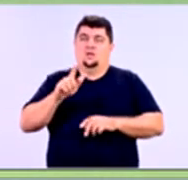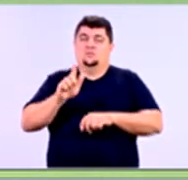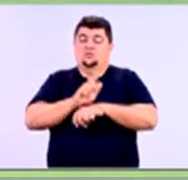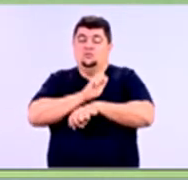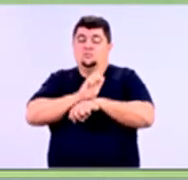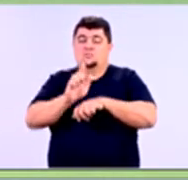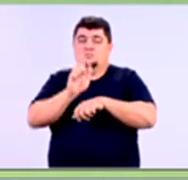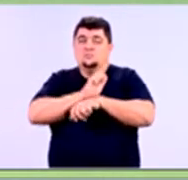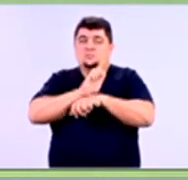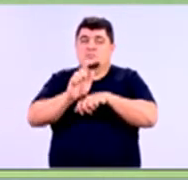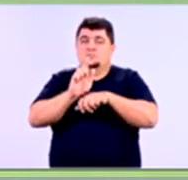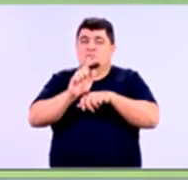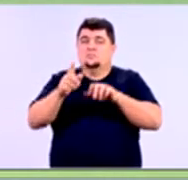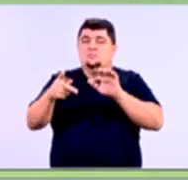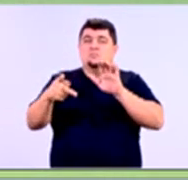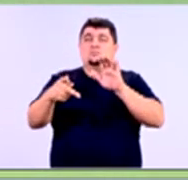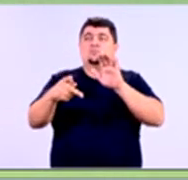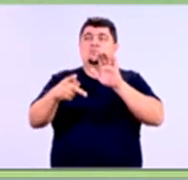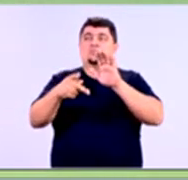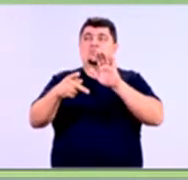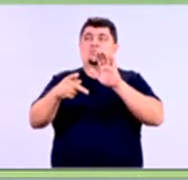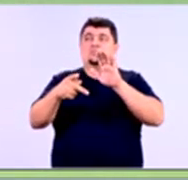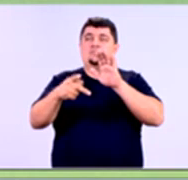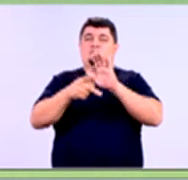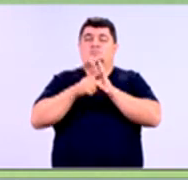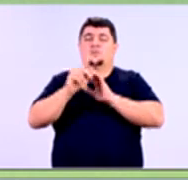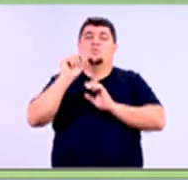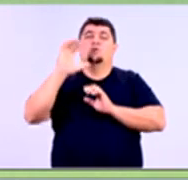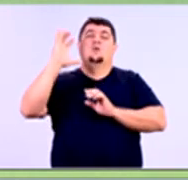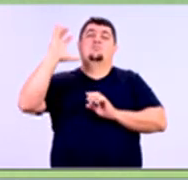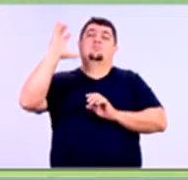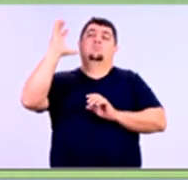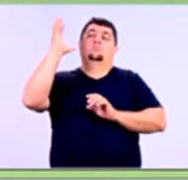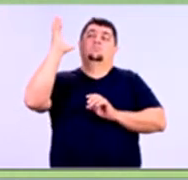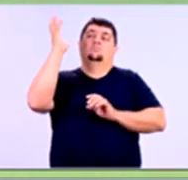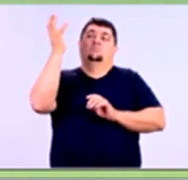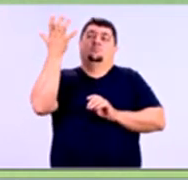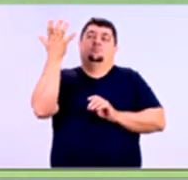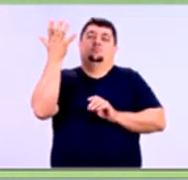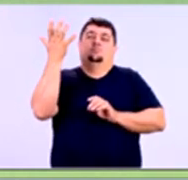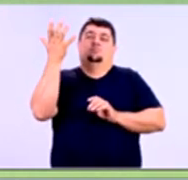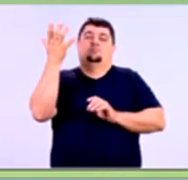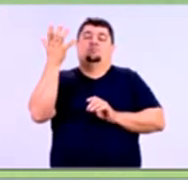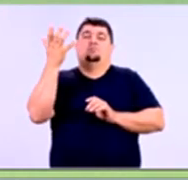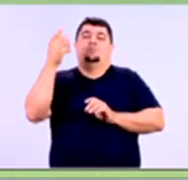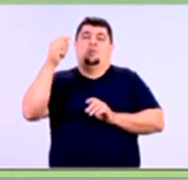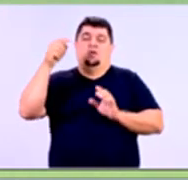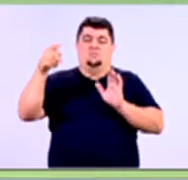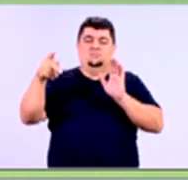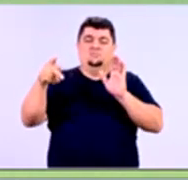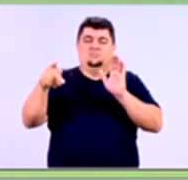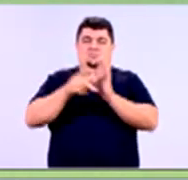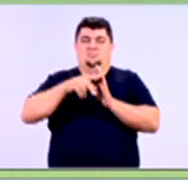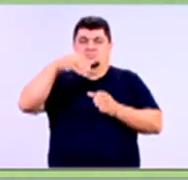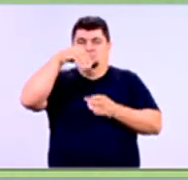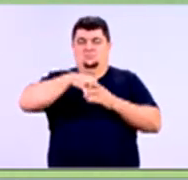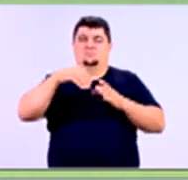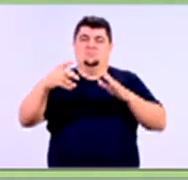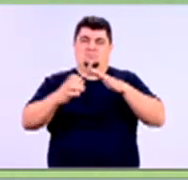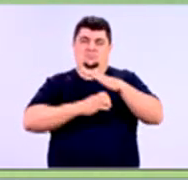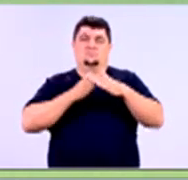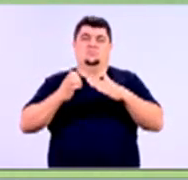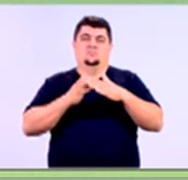gerenciamento de consequências, das consequências que se passaram quando